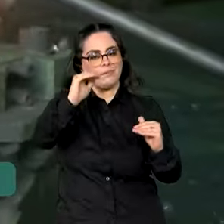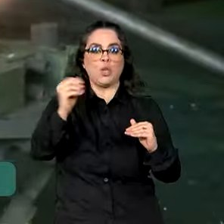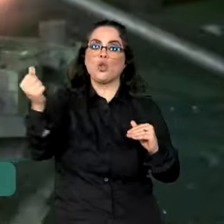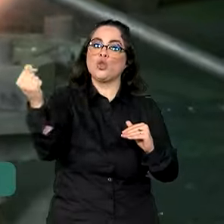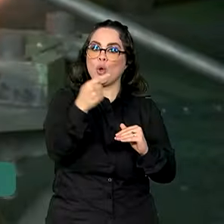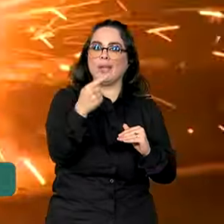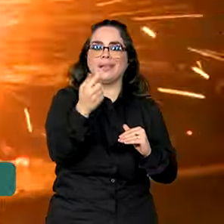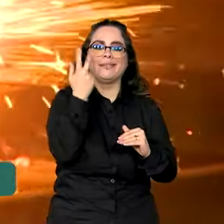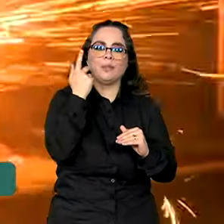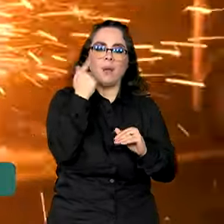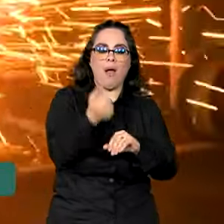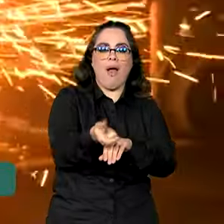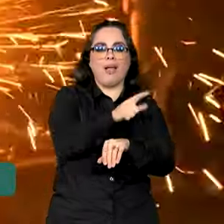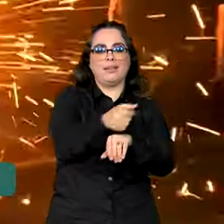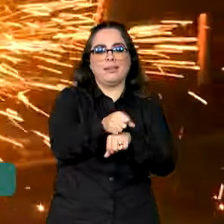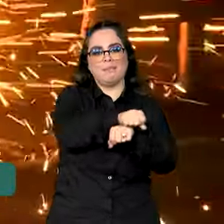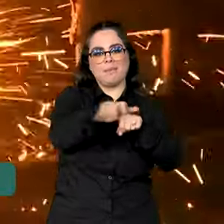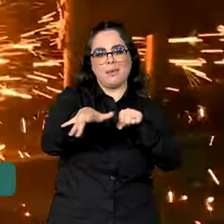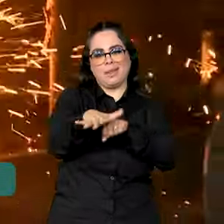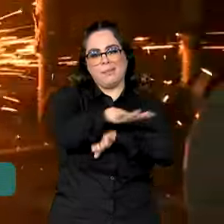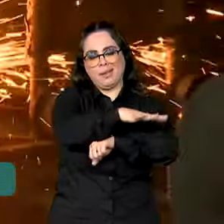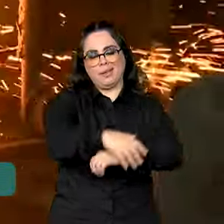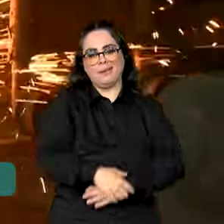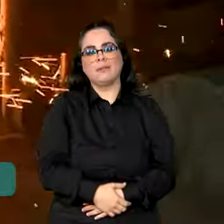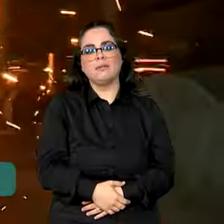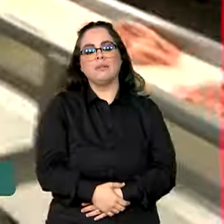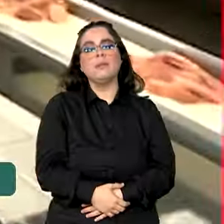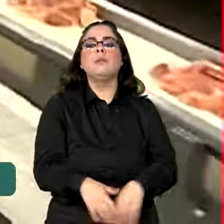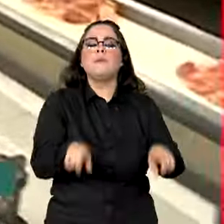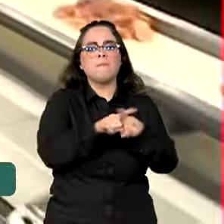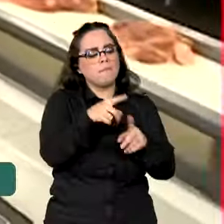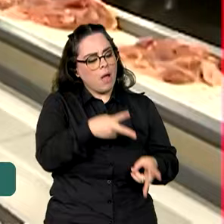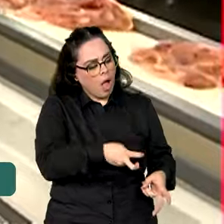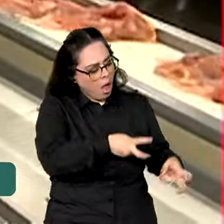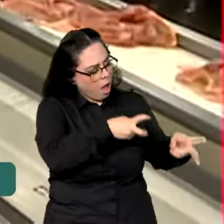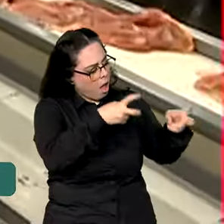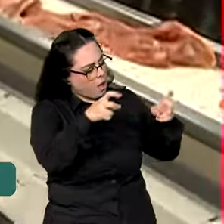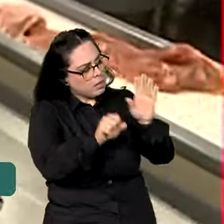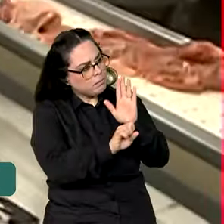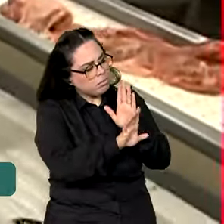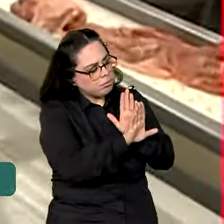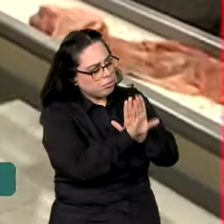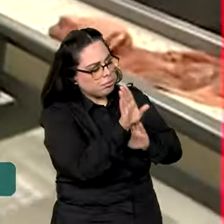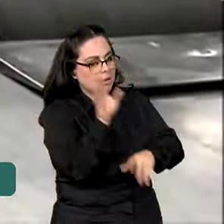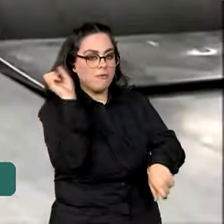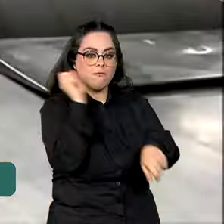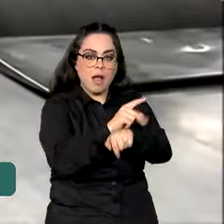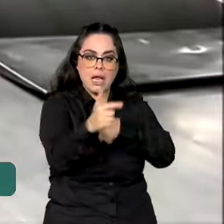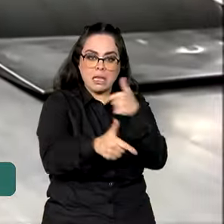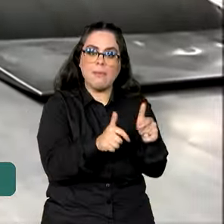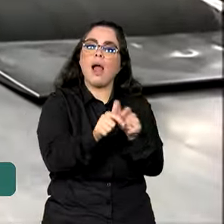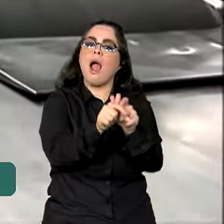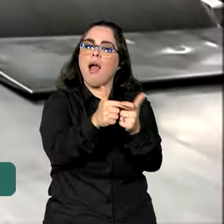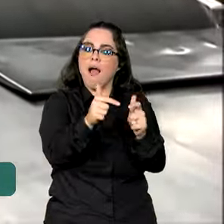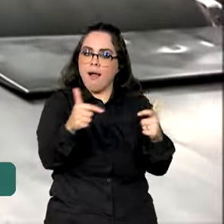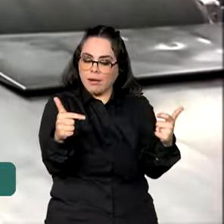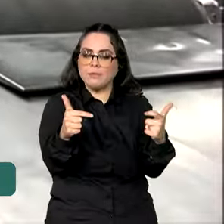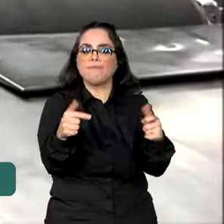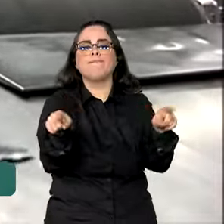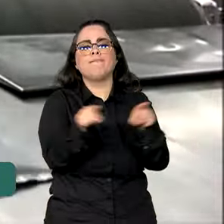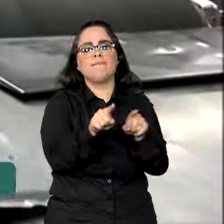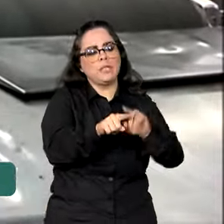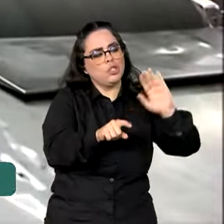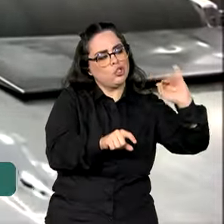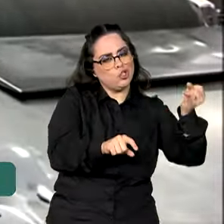do nível pré-pandemia. Assim, tem crescido a oferta de empregos no setor. Também de